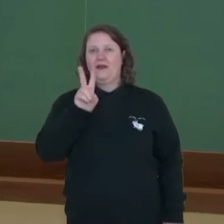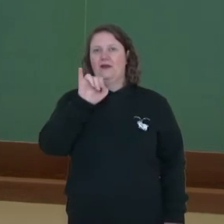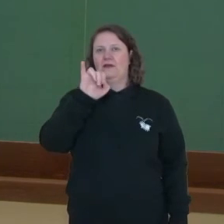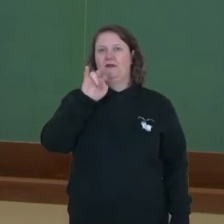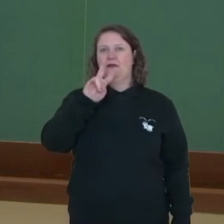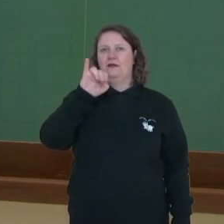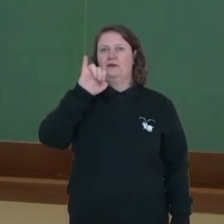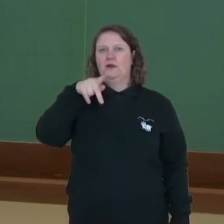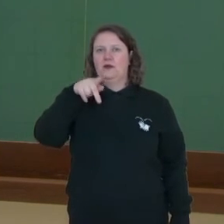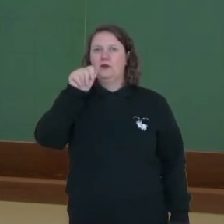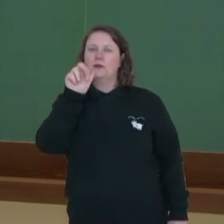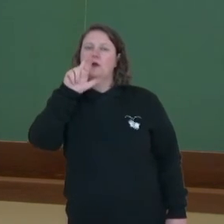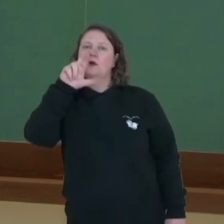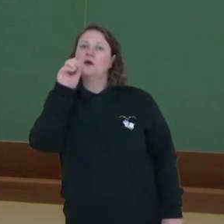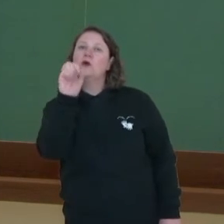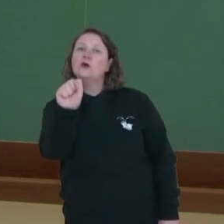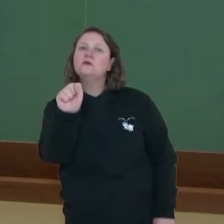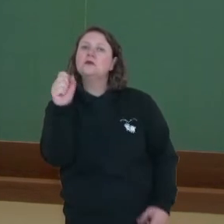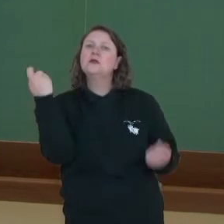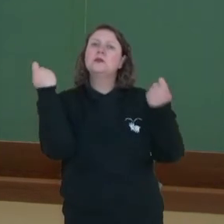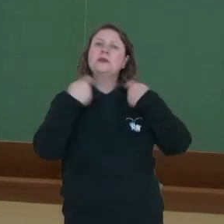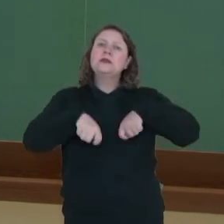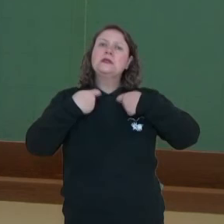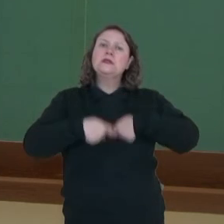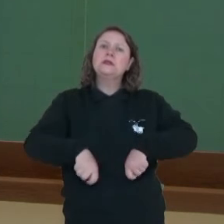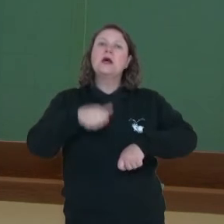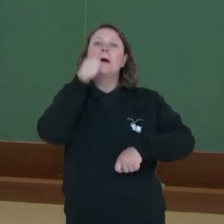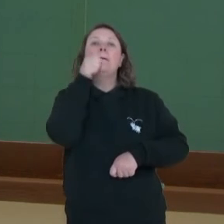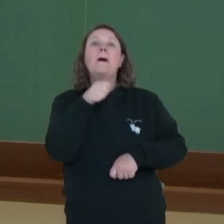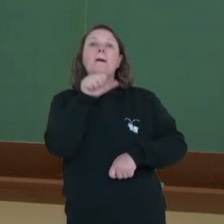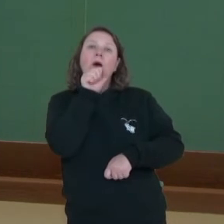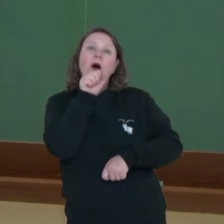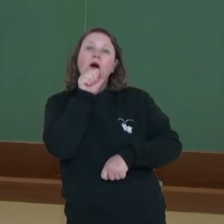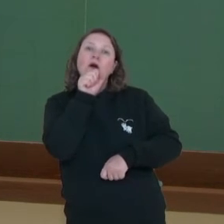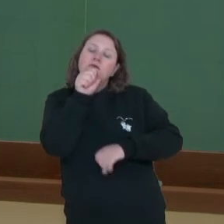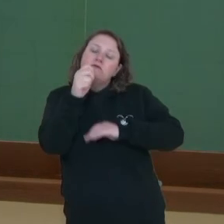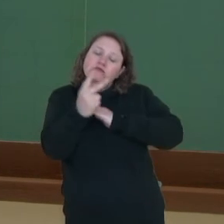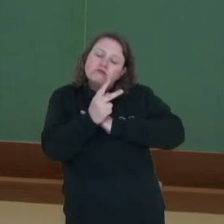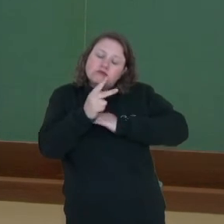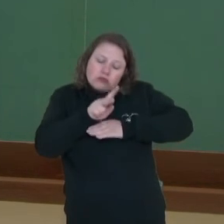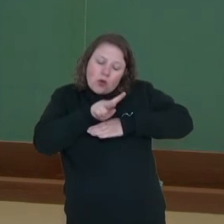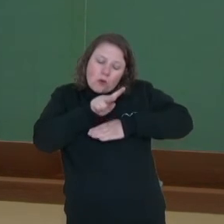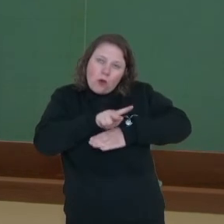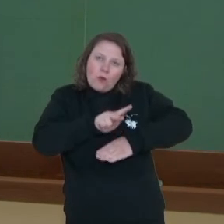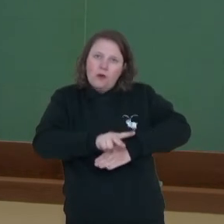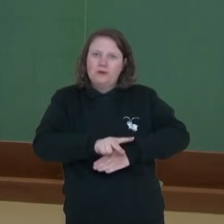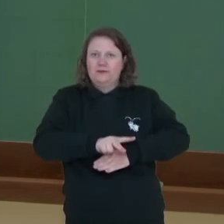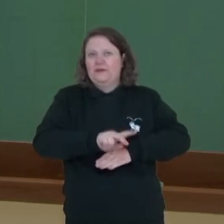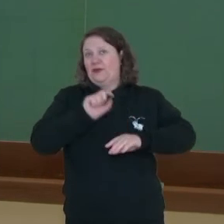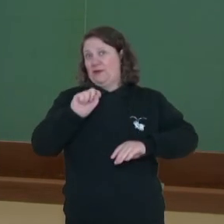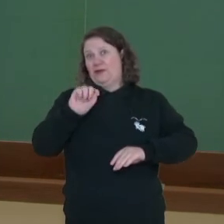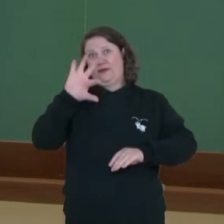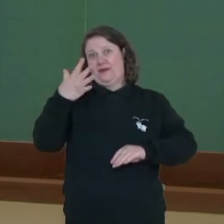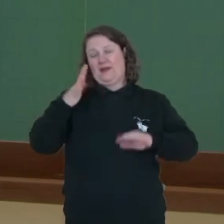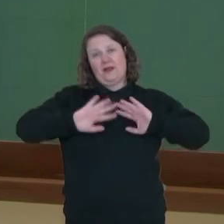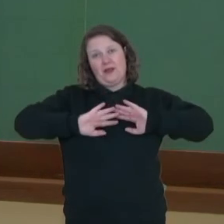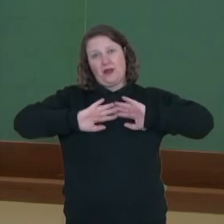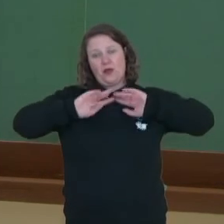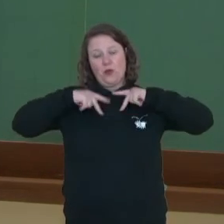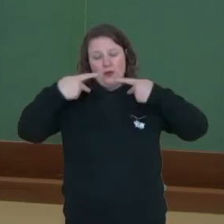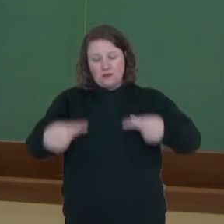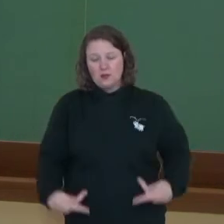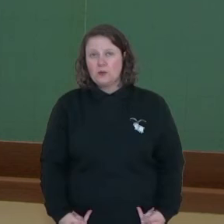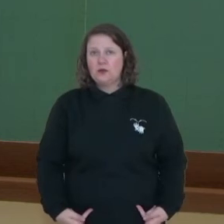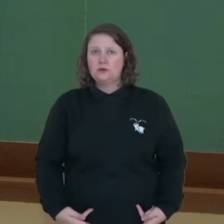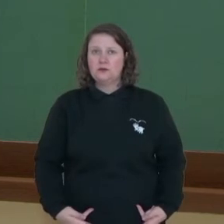embriãozinho depende da mãe para se desenvolver. É o que acontece no caso dos seres humanos. Eu tenho um feto e